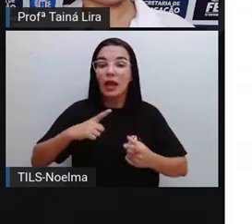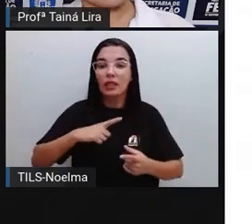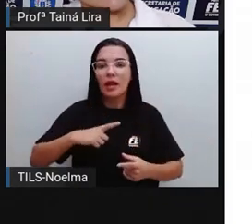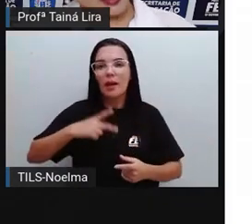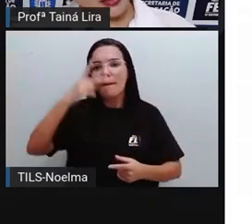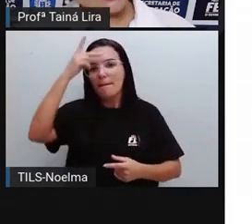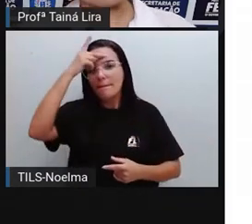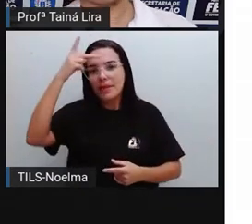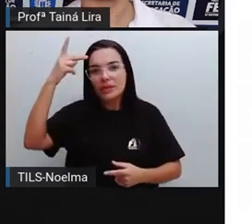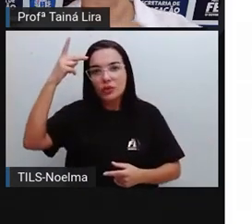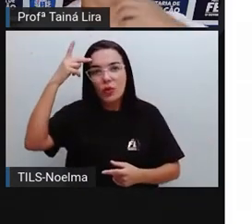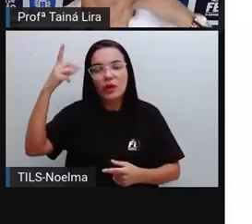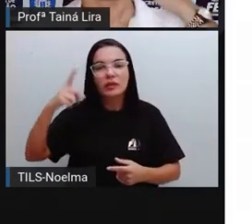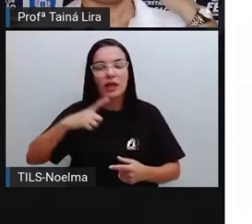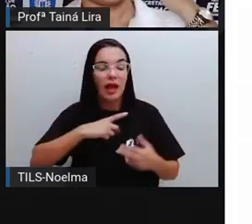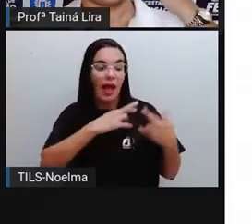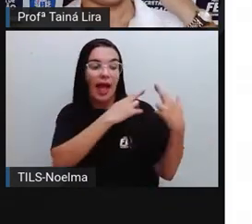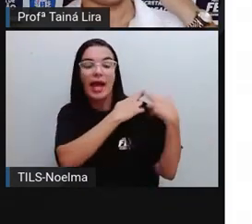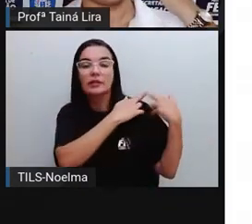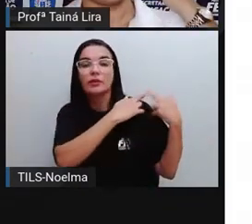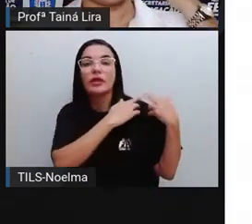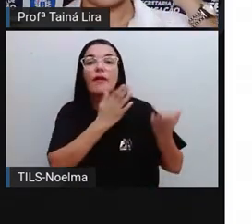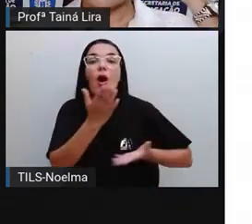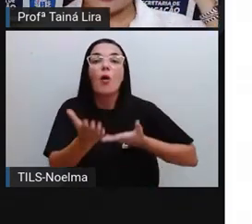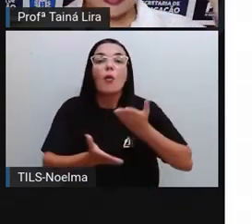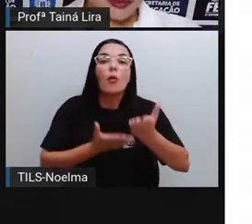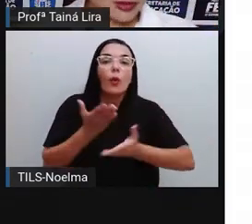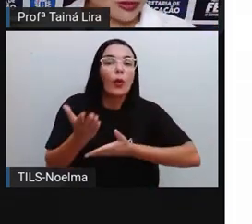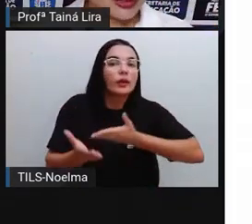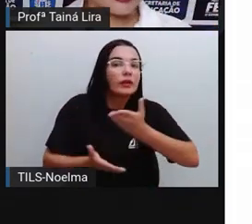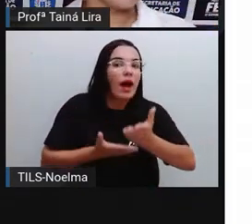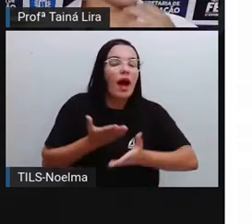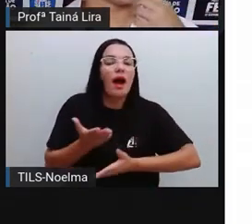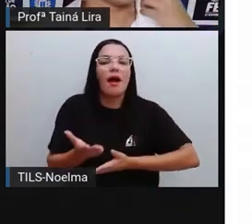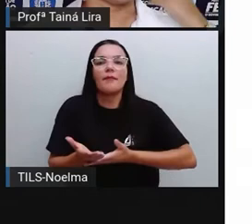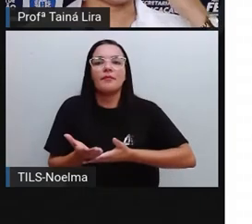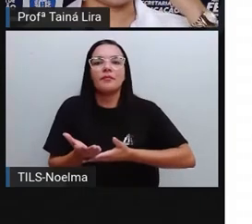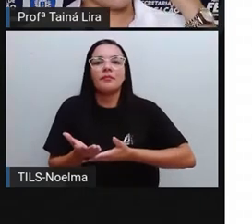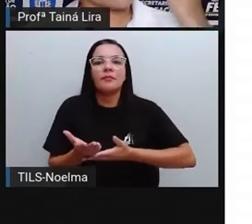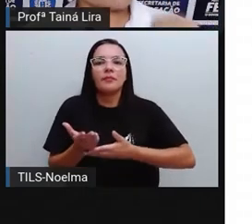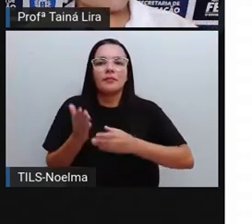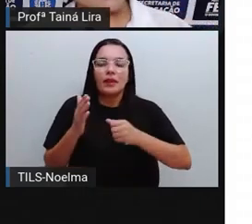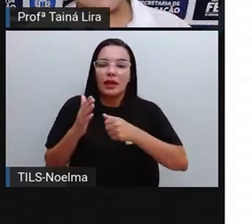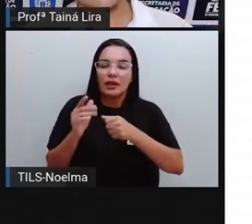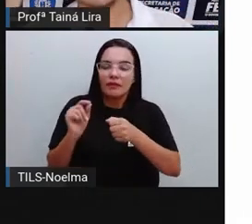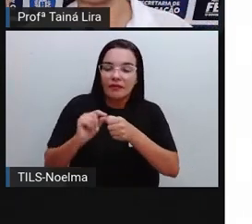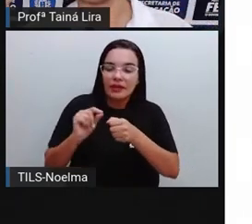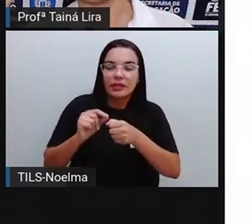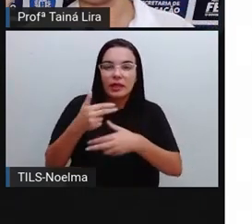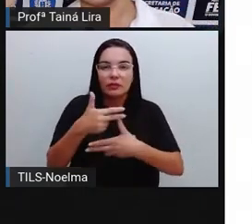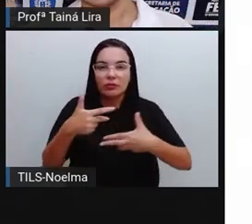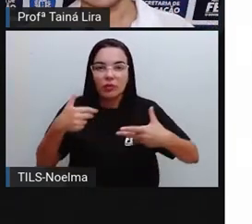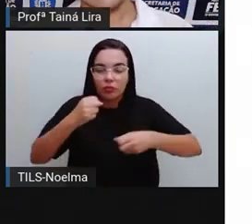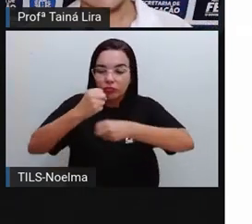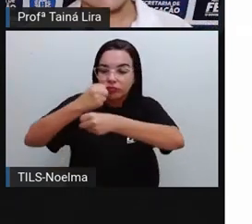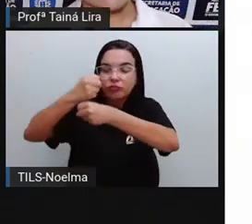responsáveis por fazer melhorias, né? Onde tiver necessidade,